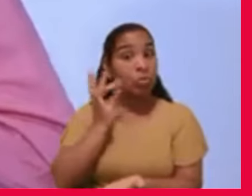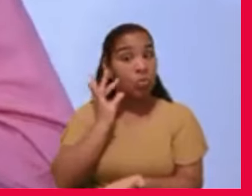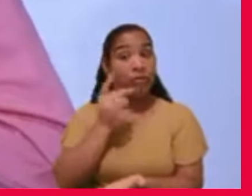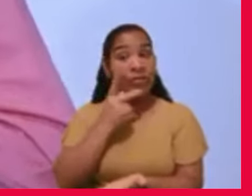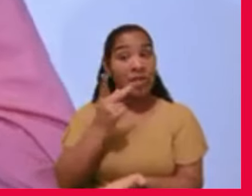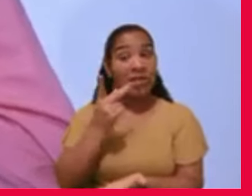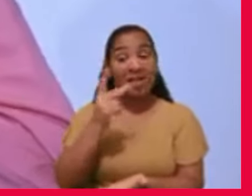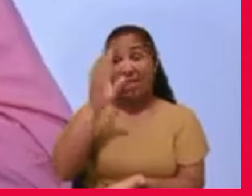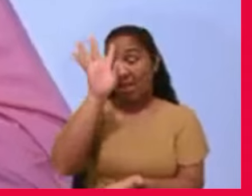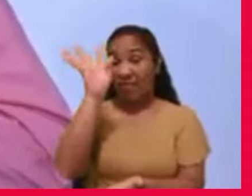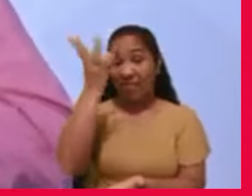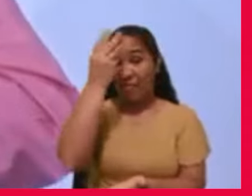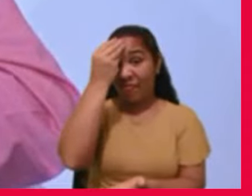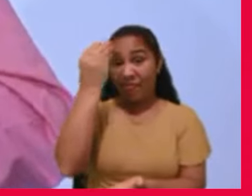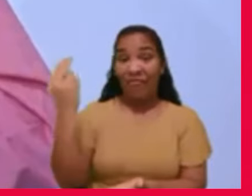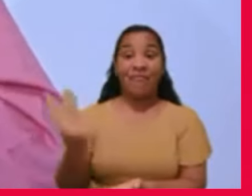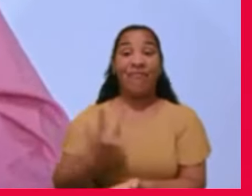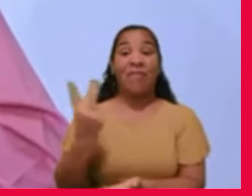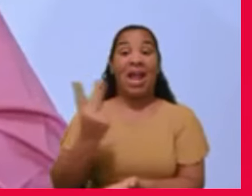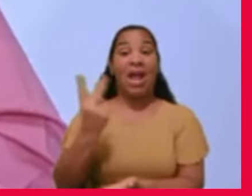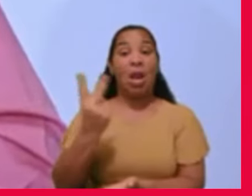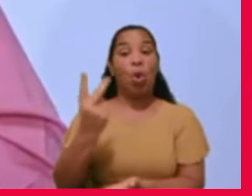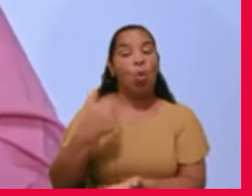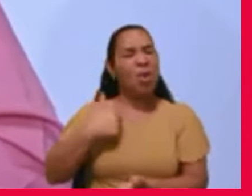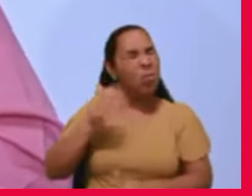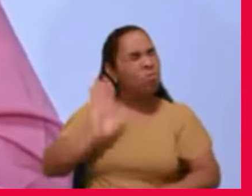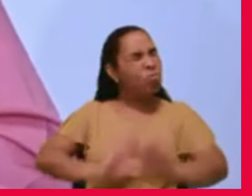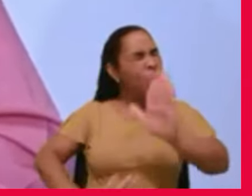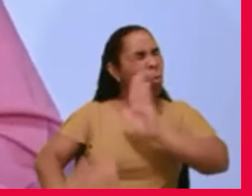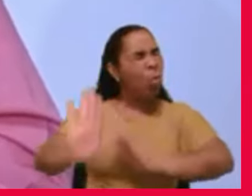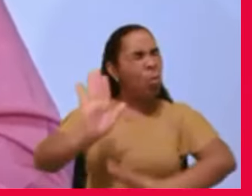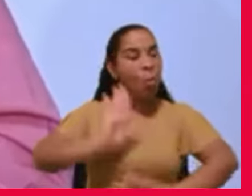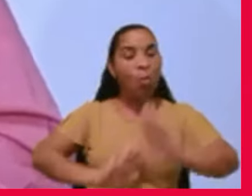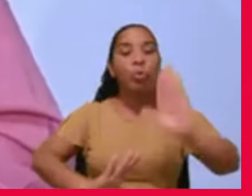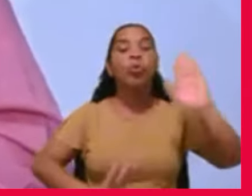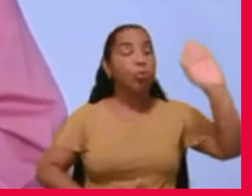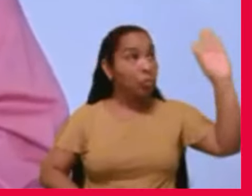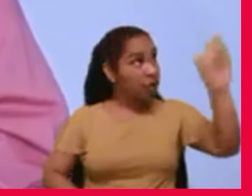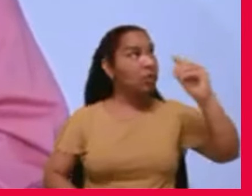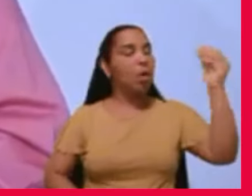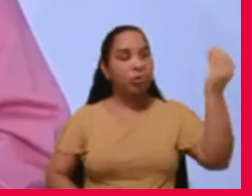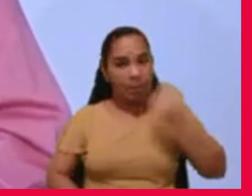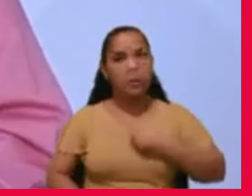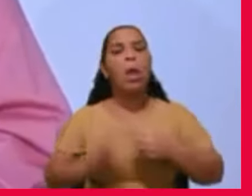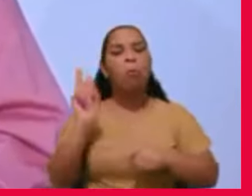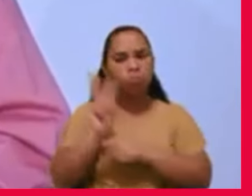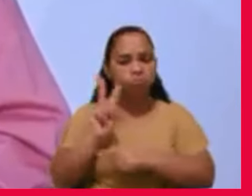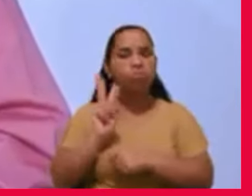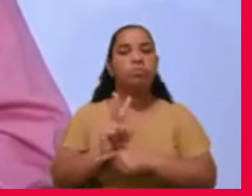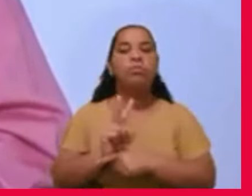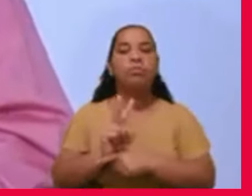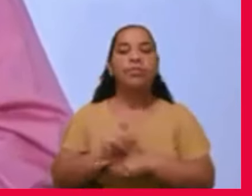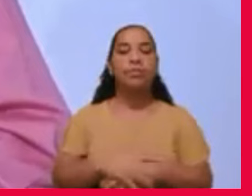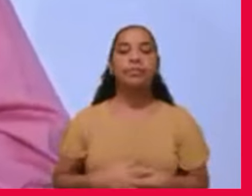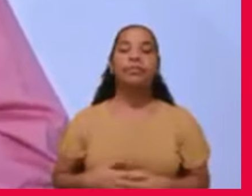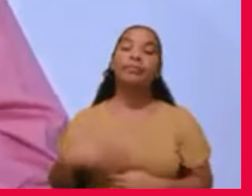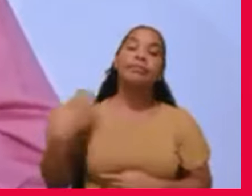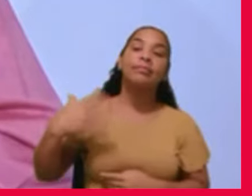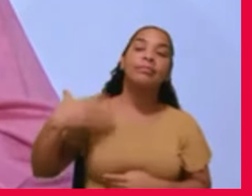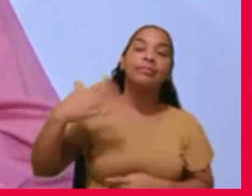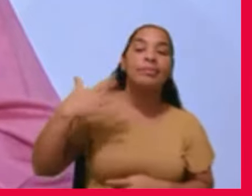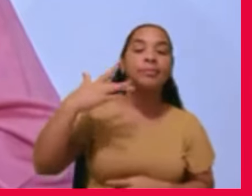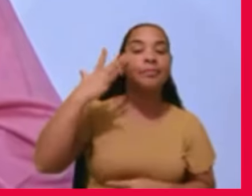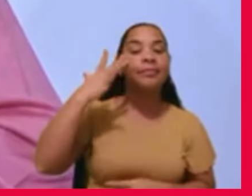valor que eu preso que Deus me deu. Mas bem, daí há dias eu viajei